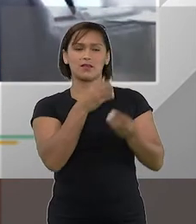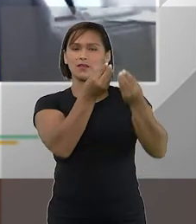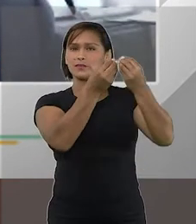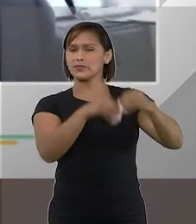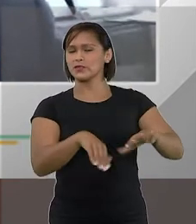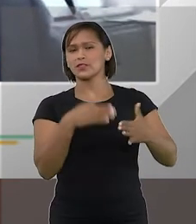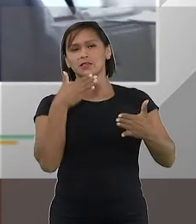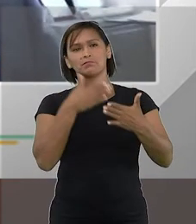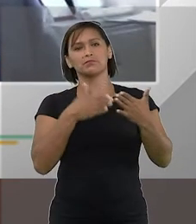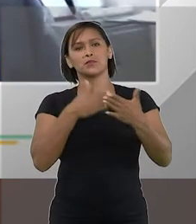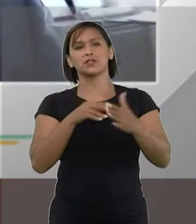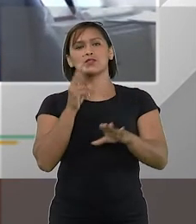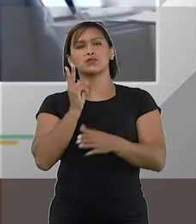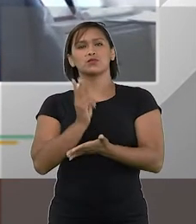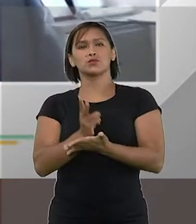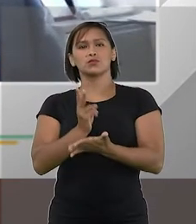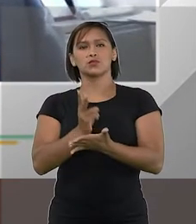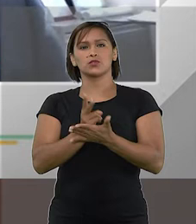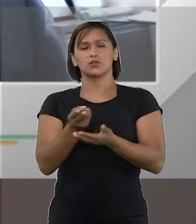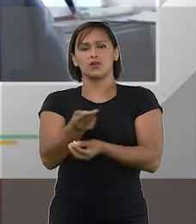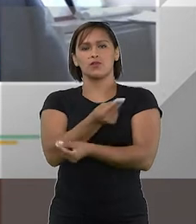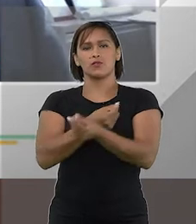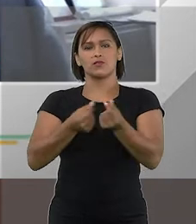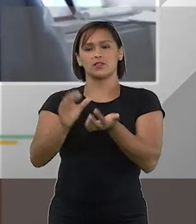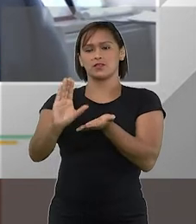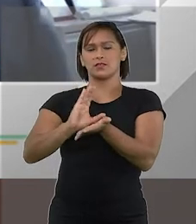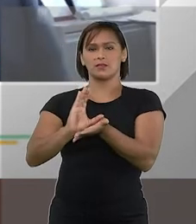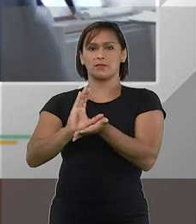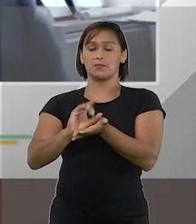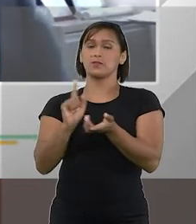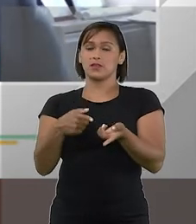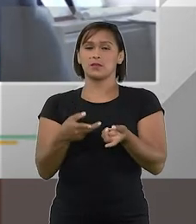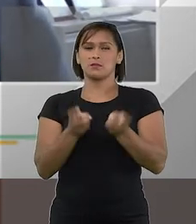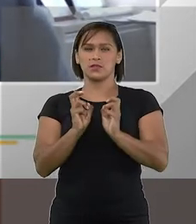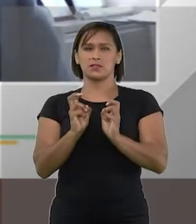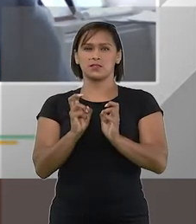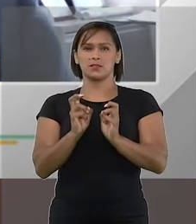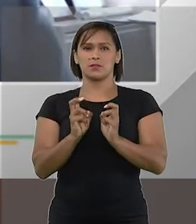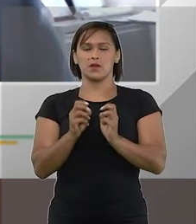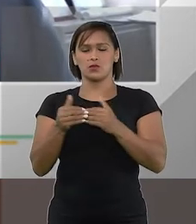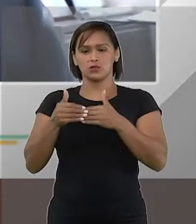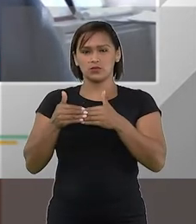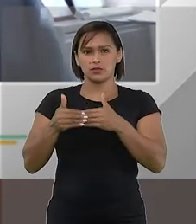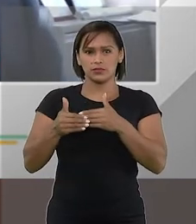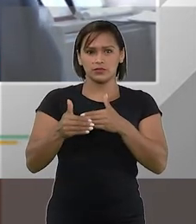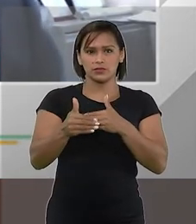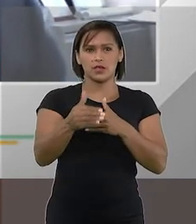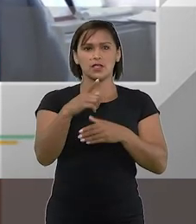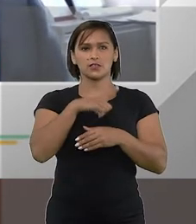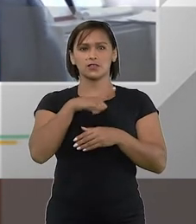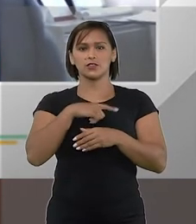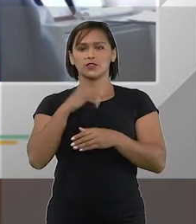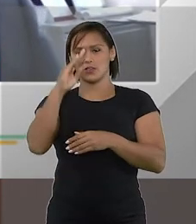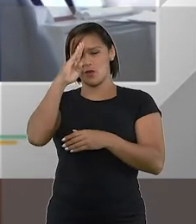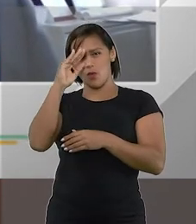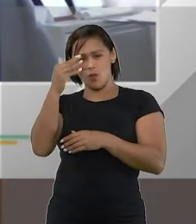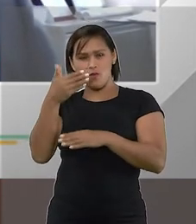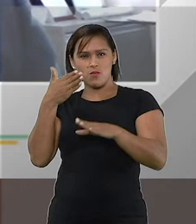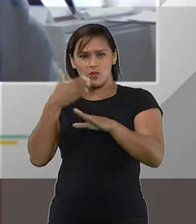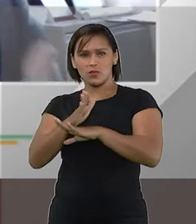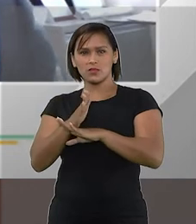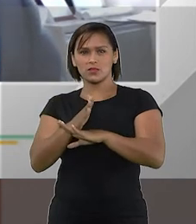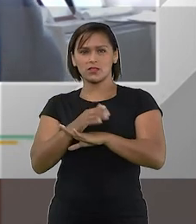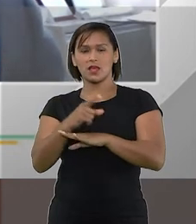praticamente impedida de ter acesso ao financiamento. Então veja, os processos que tinham algum sucesso,